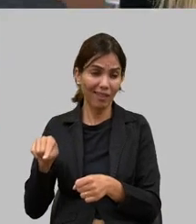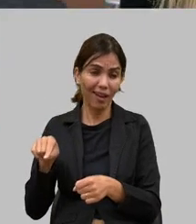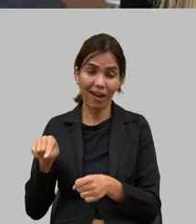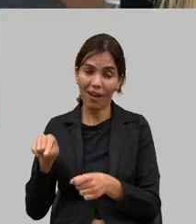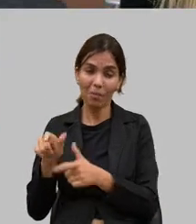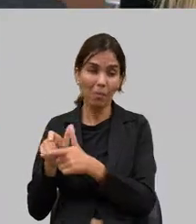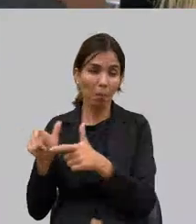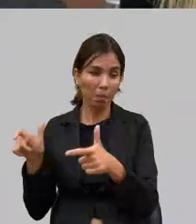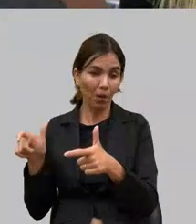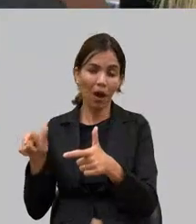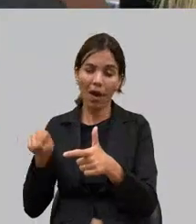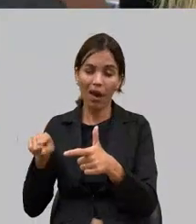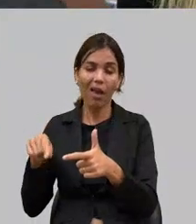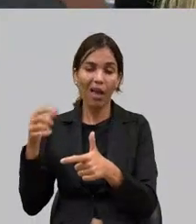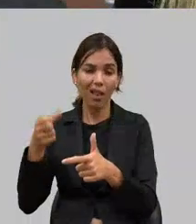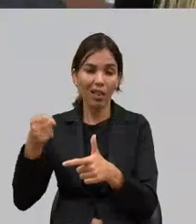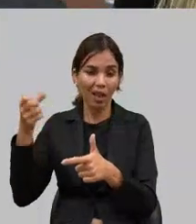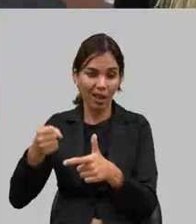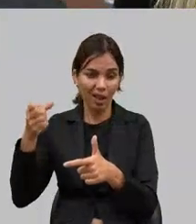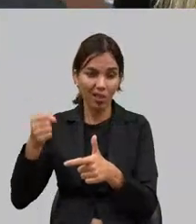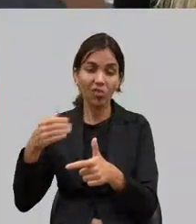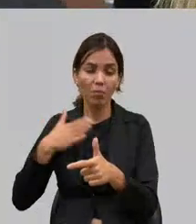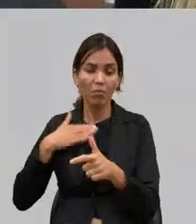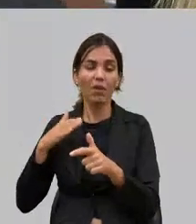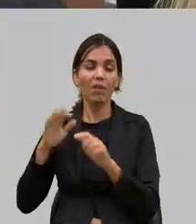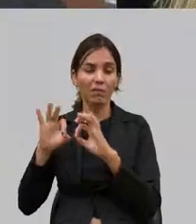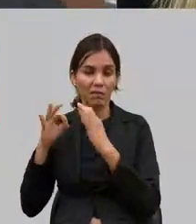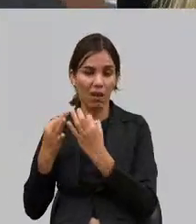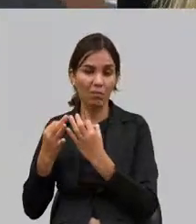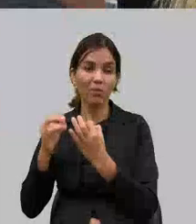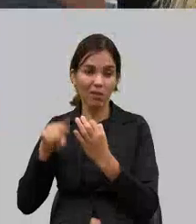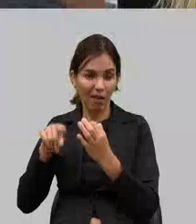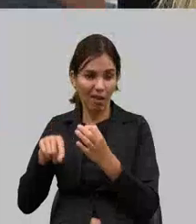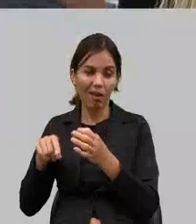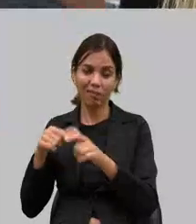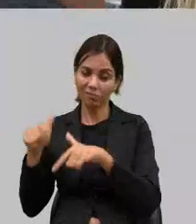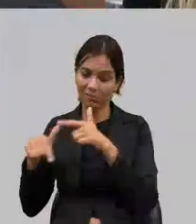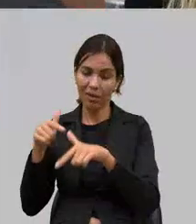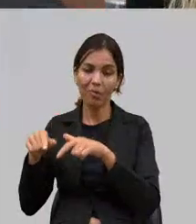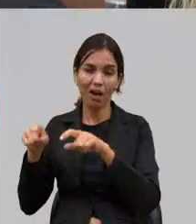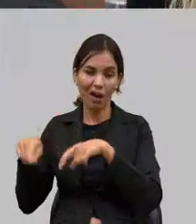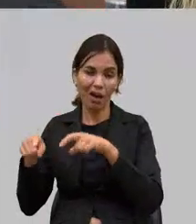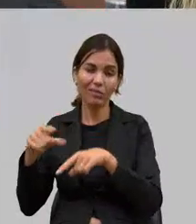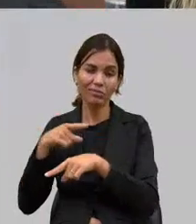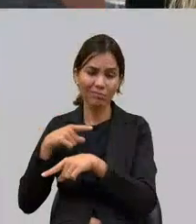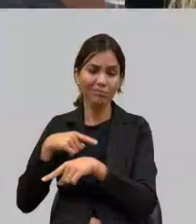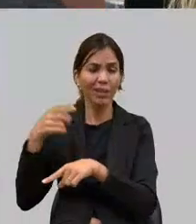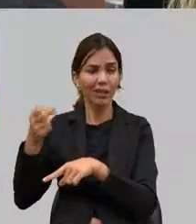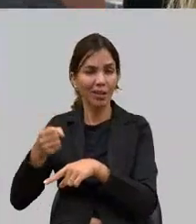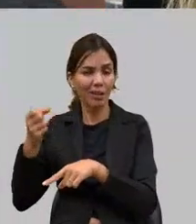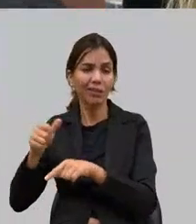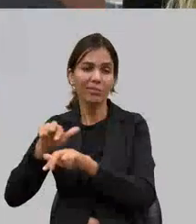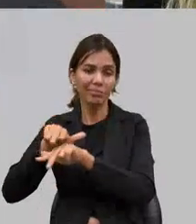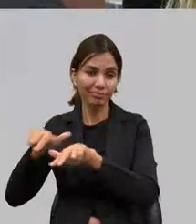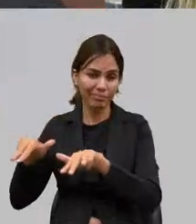sou produtor rural vem de uma família de produtores rurais tem ali laticínios na família